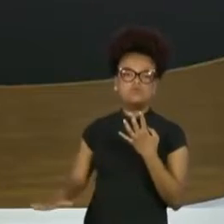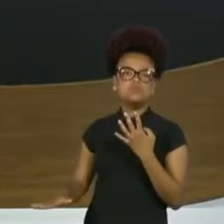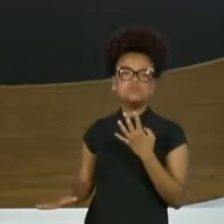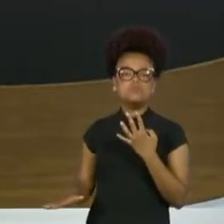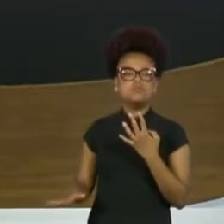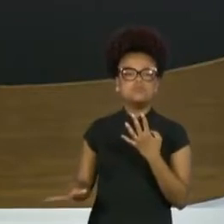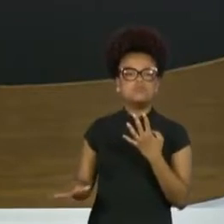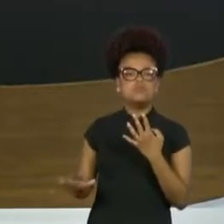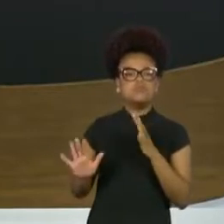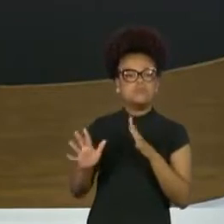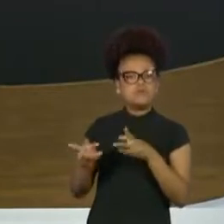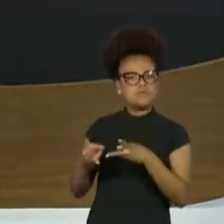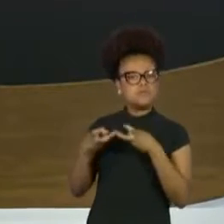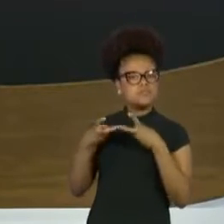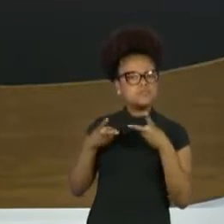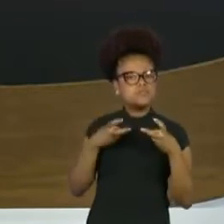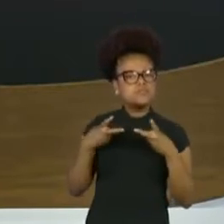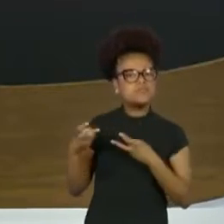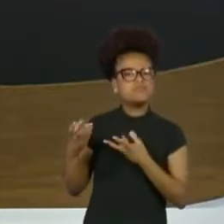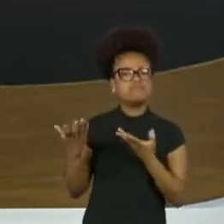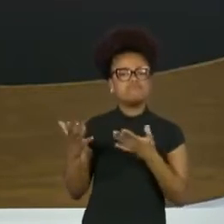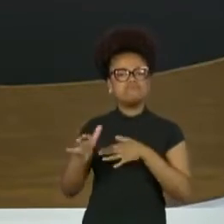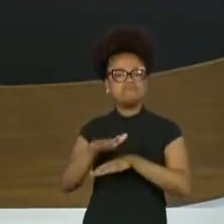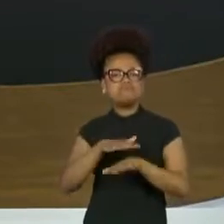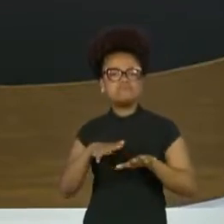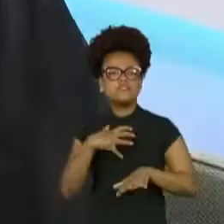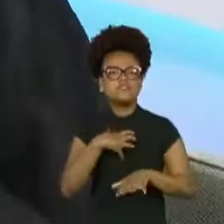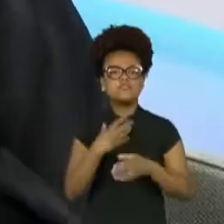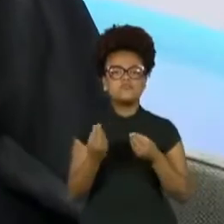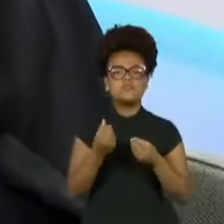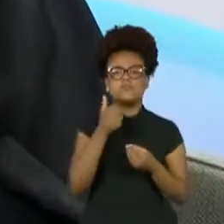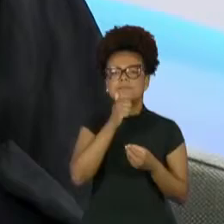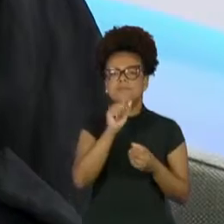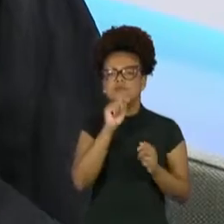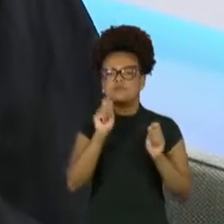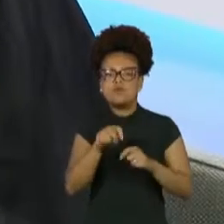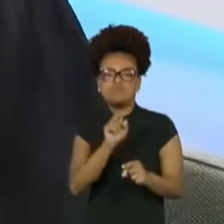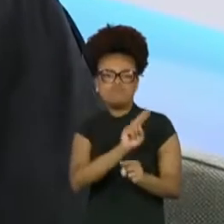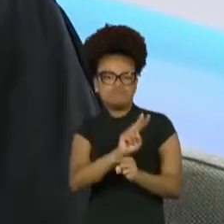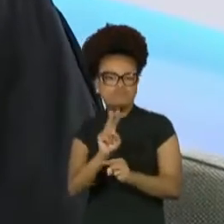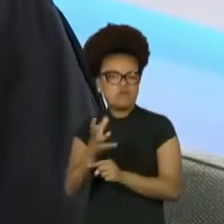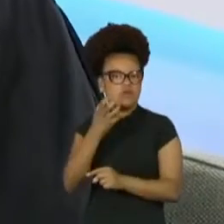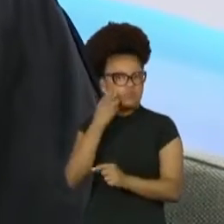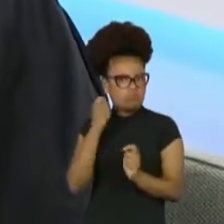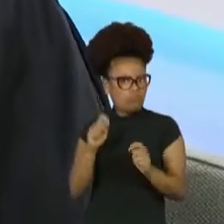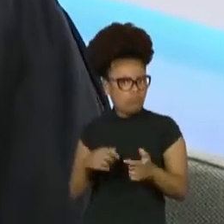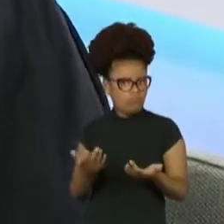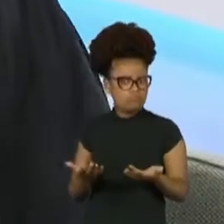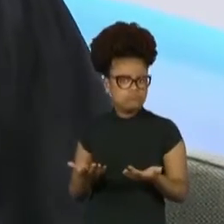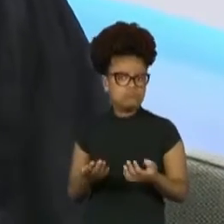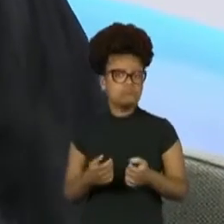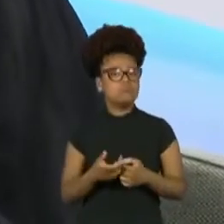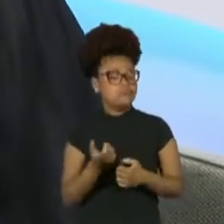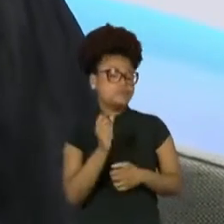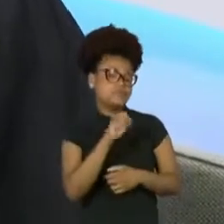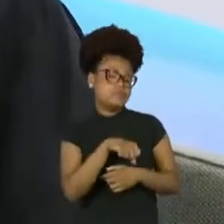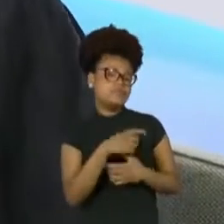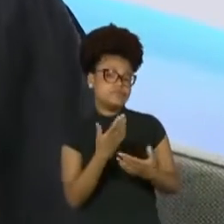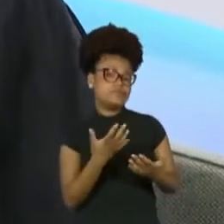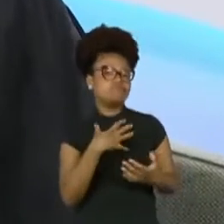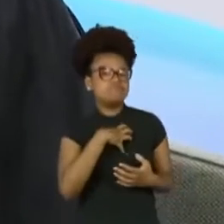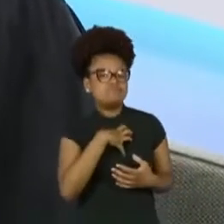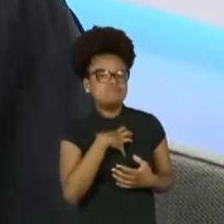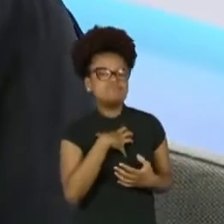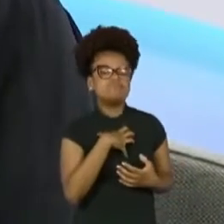realizar em várias manifestações. Sem sem dúvida. E me realizou, porque eu tenho útero